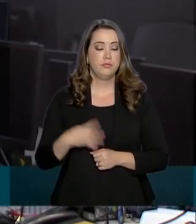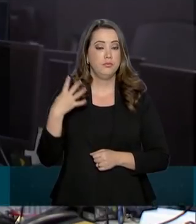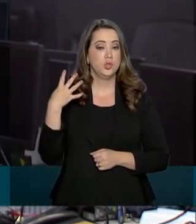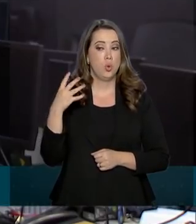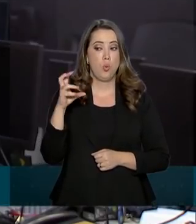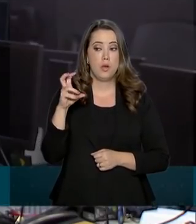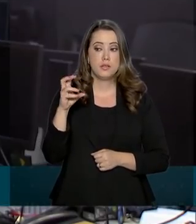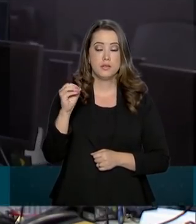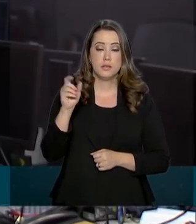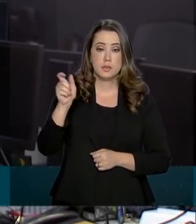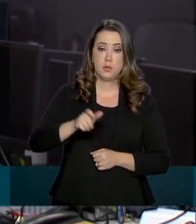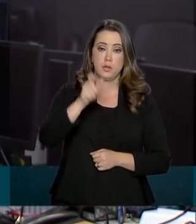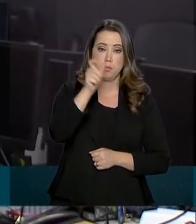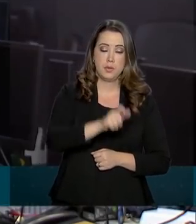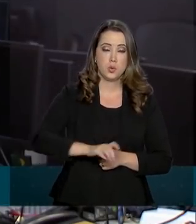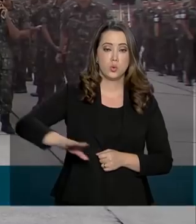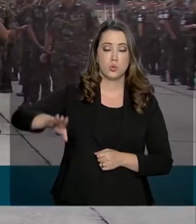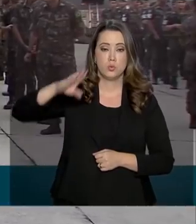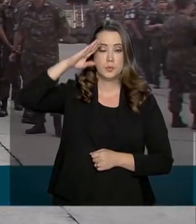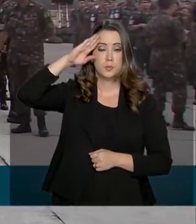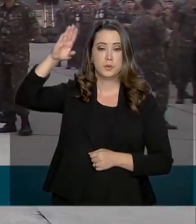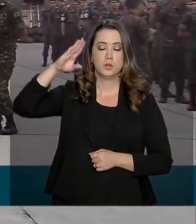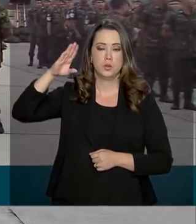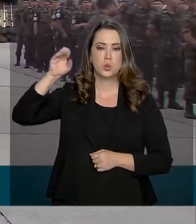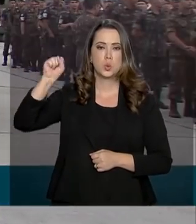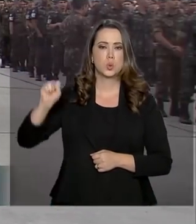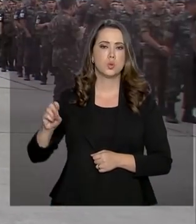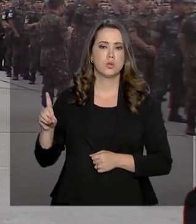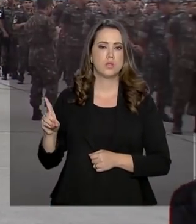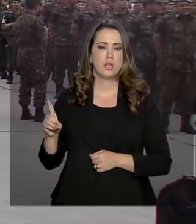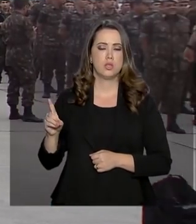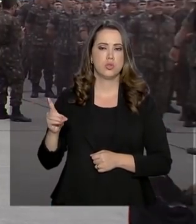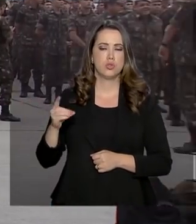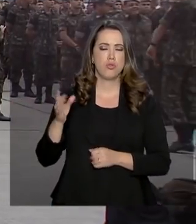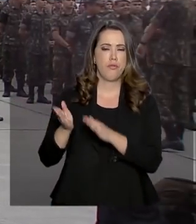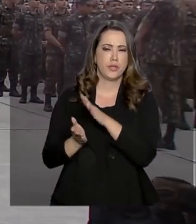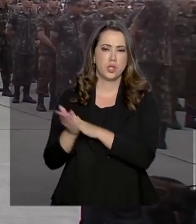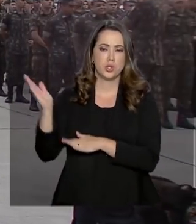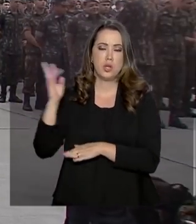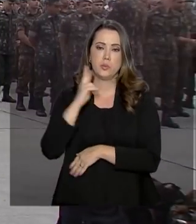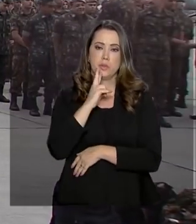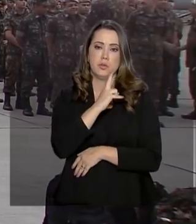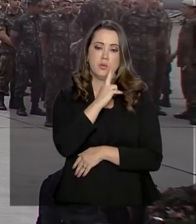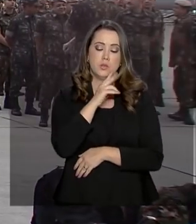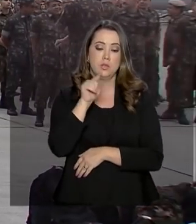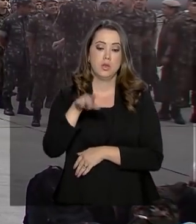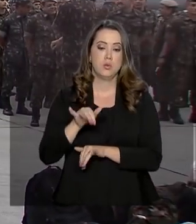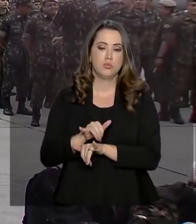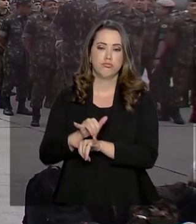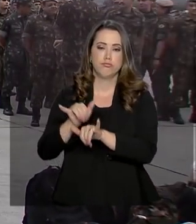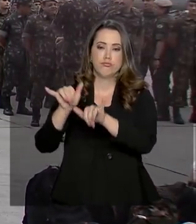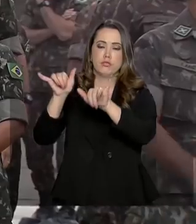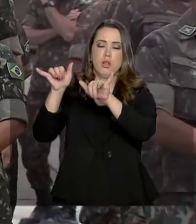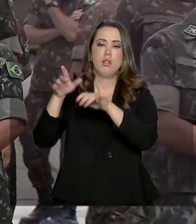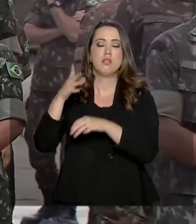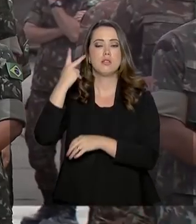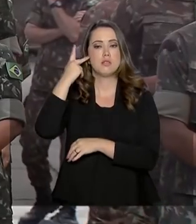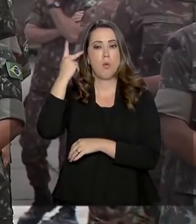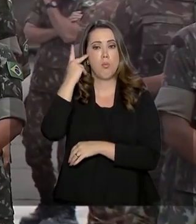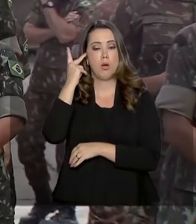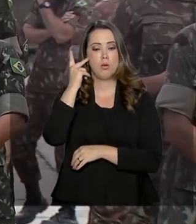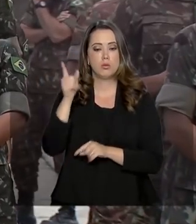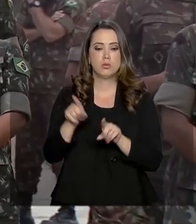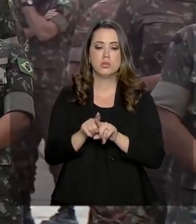450 militares do Comando Militar do Sudeste embarcaram para Roraima na manhã desta segunda-feira na base aérea de São Paulo, em Guarulhos. Eles vão